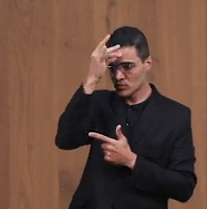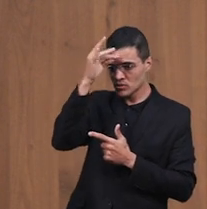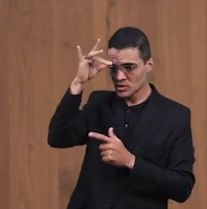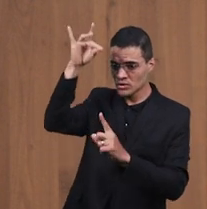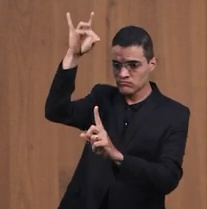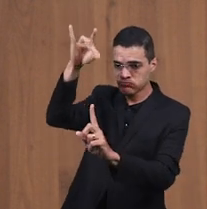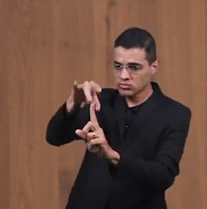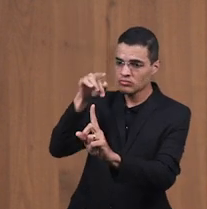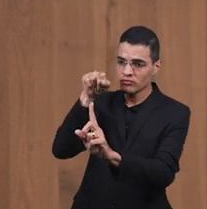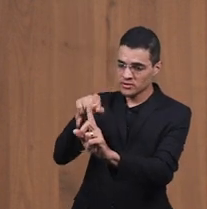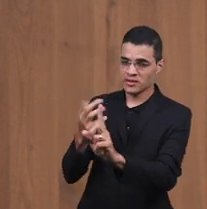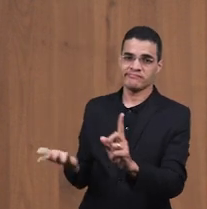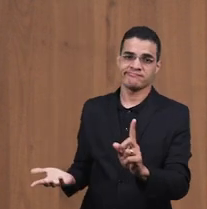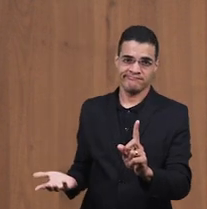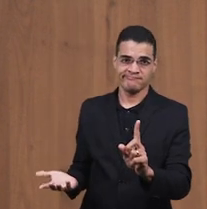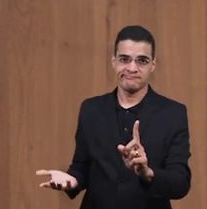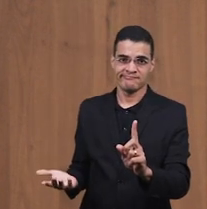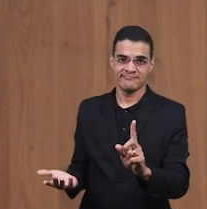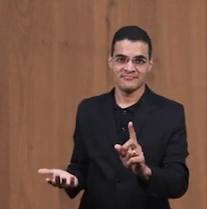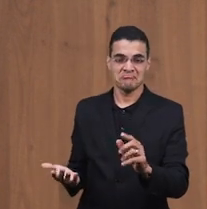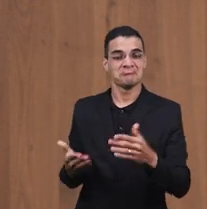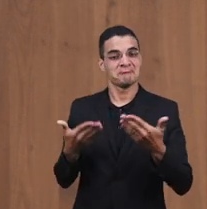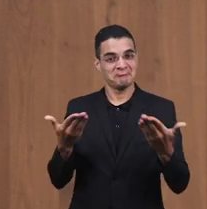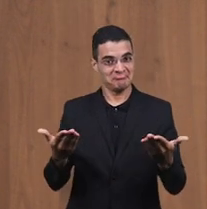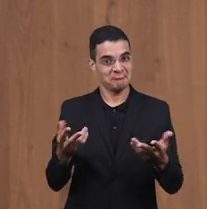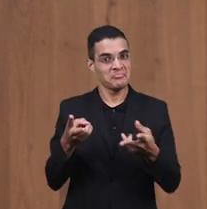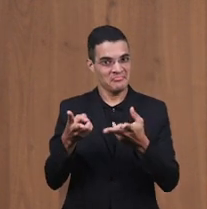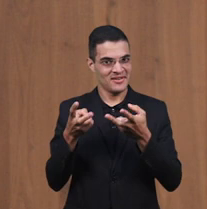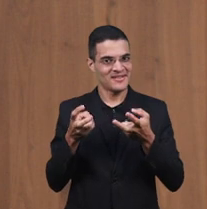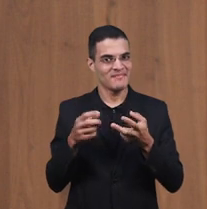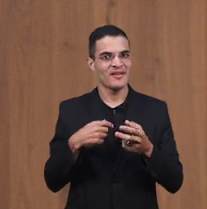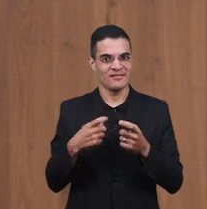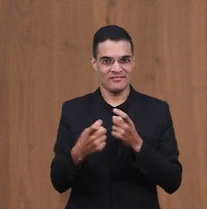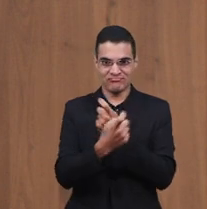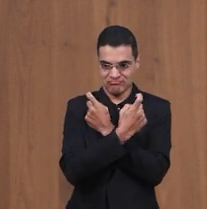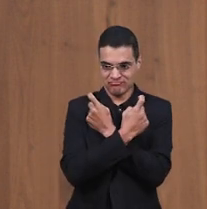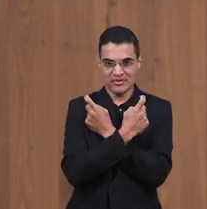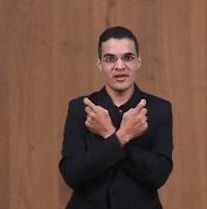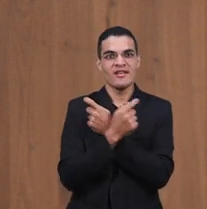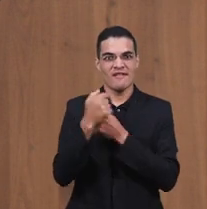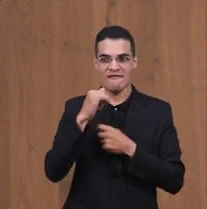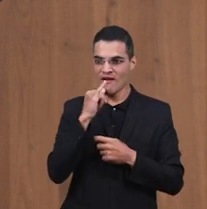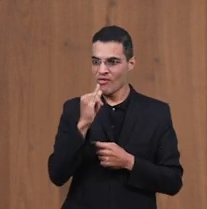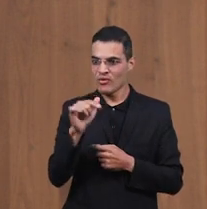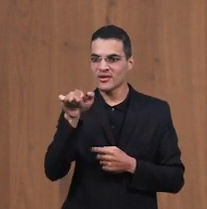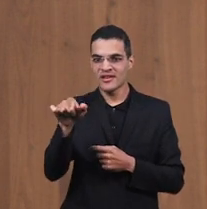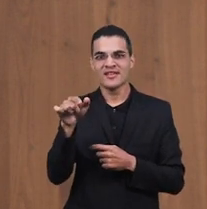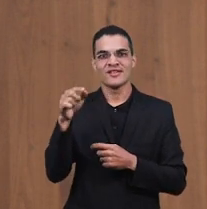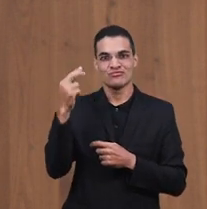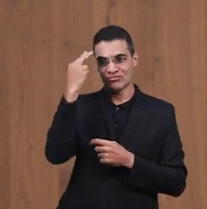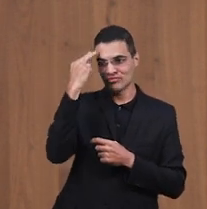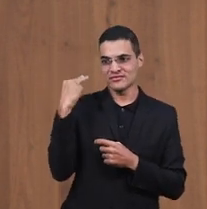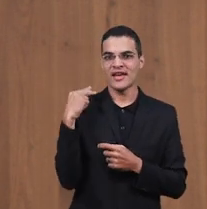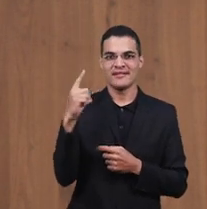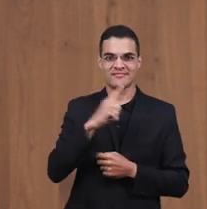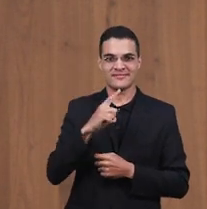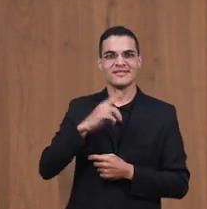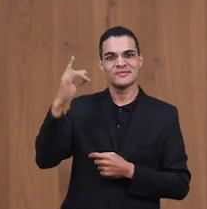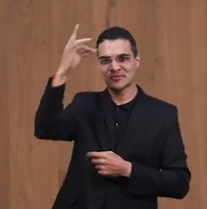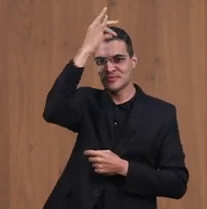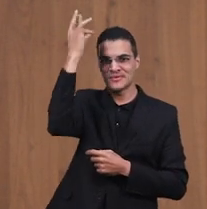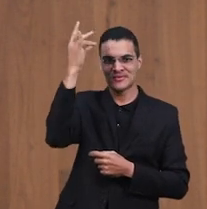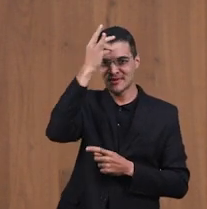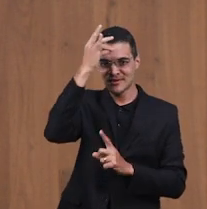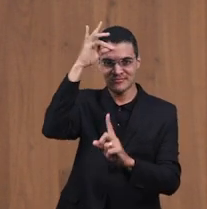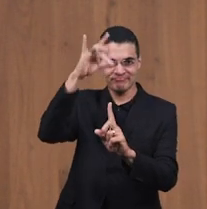testemunho maravilhoso Reconhecer que o Espírito de Deus Habitava sobre José E ele fala assim Olha José Você vai